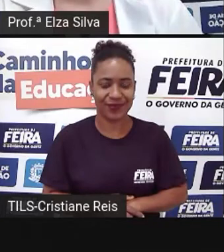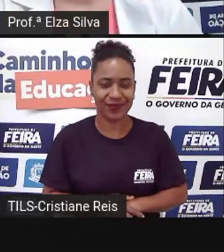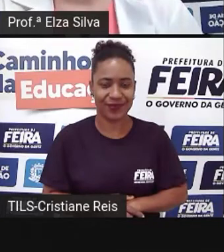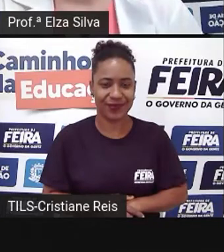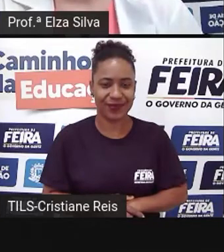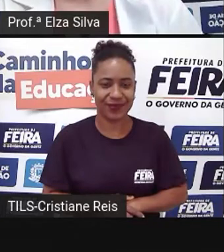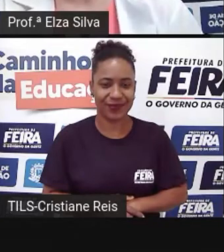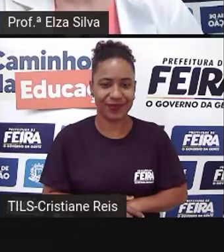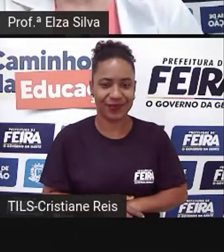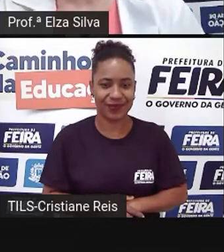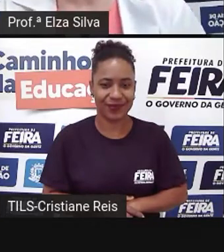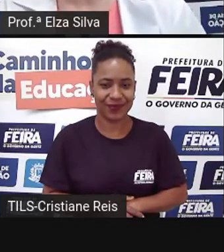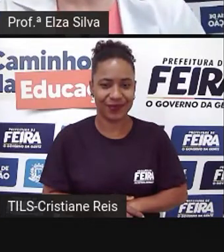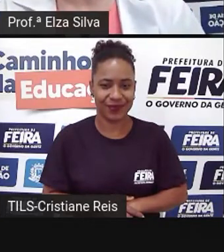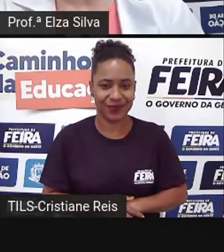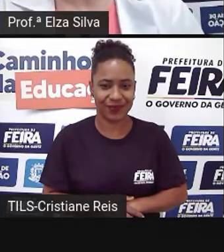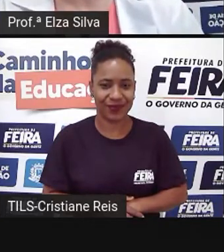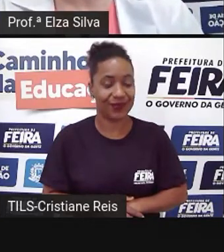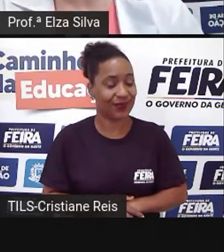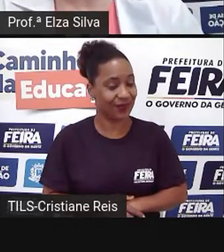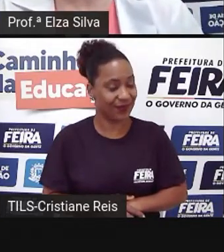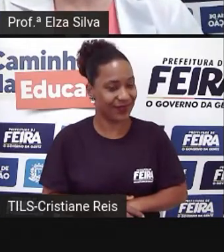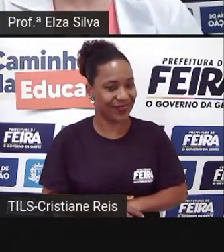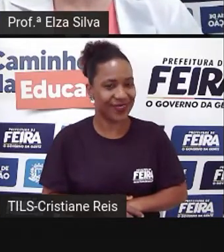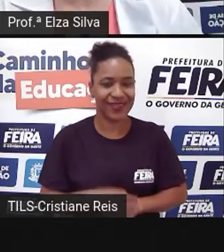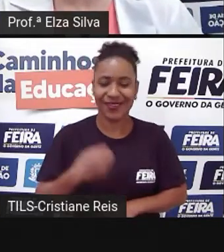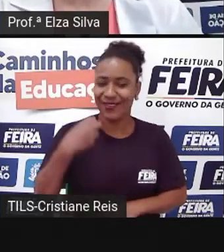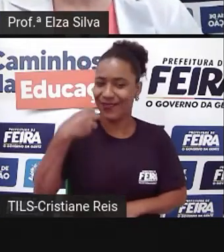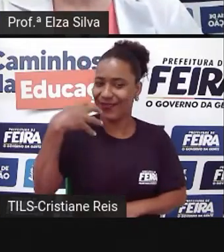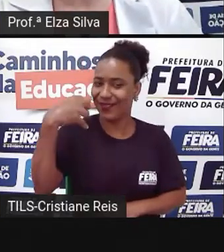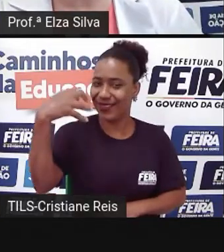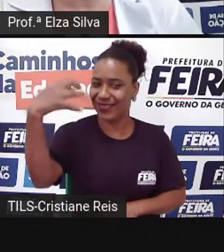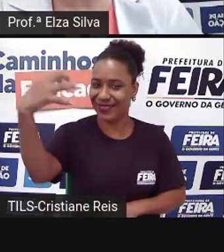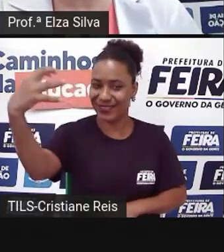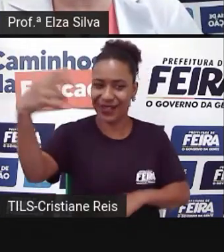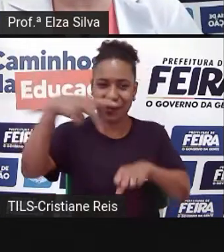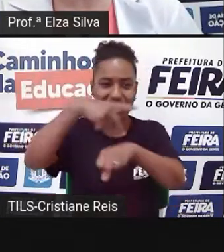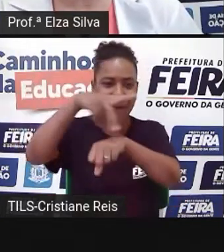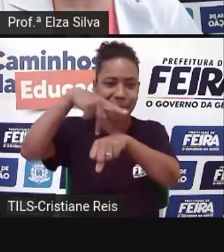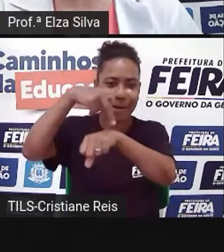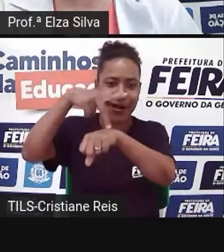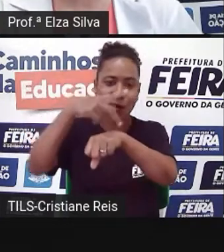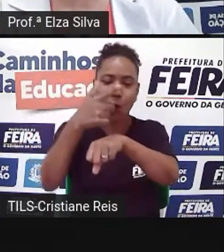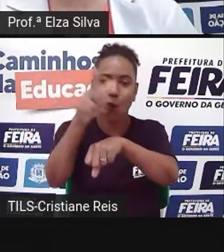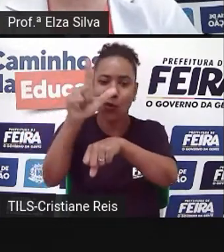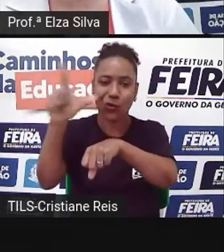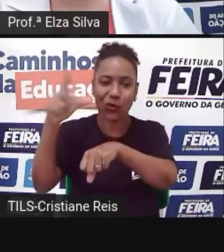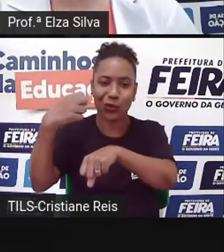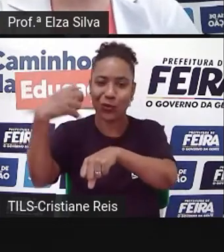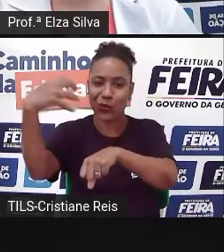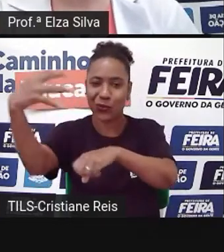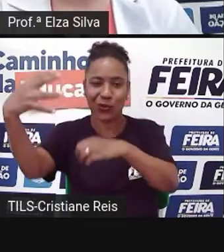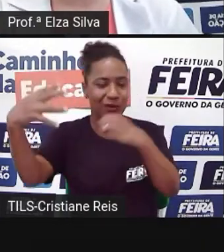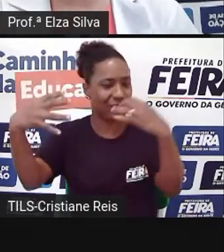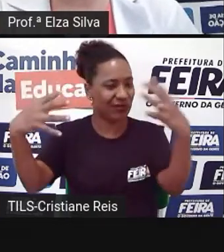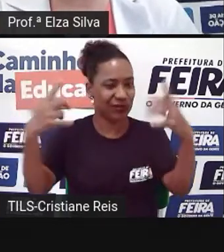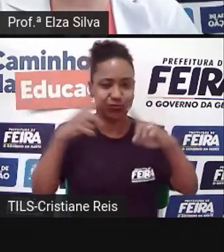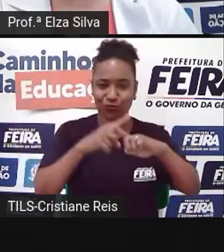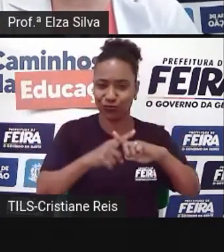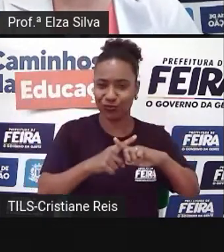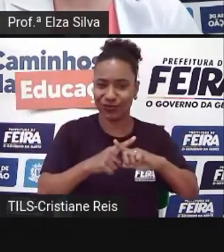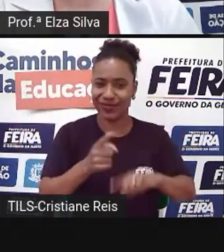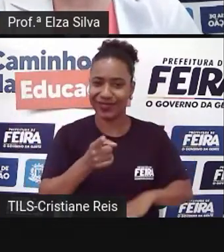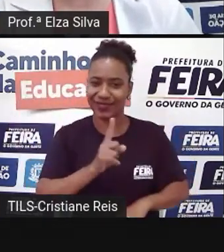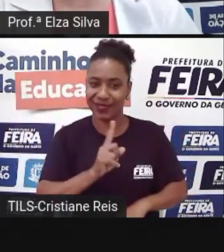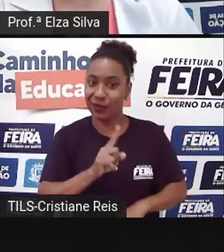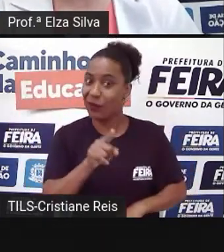To travel abroad Viajar para o exterior Também não escolhi E vocês Marquem um